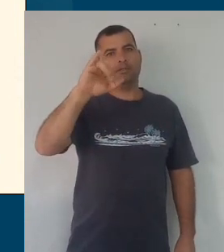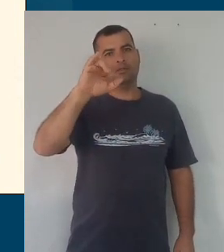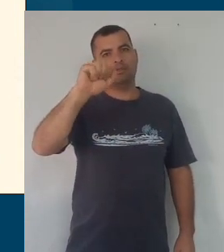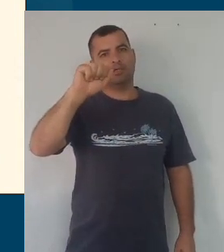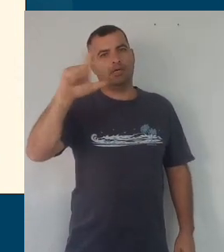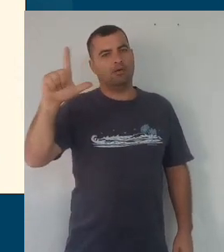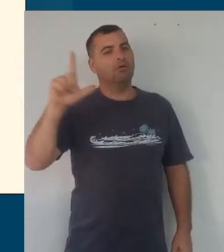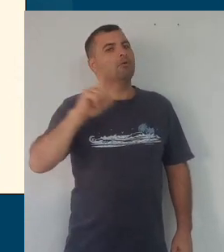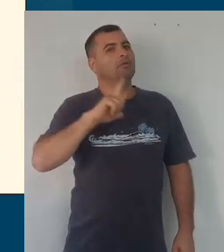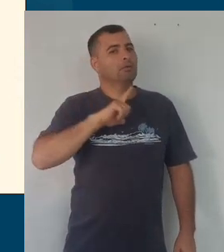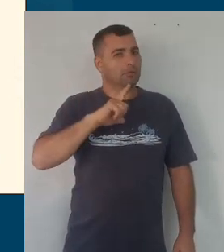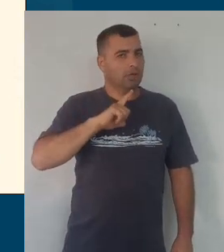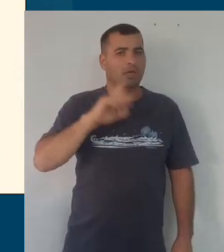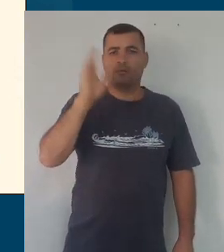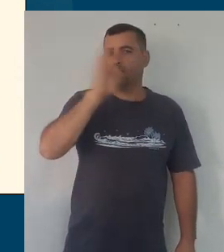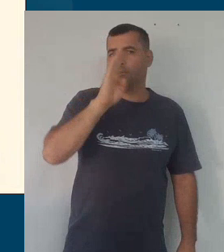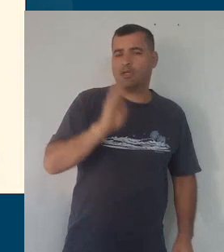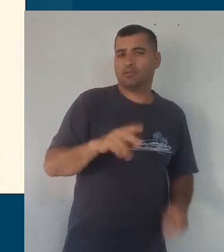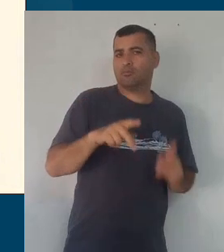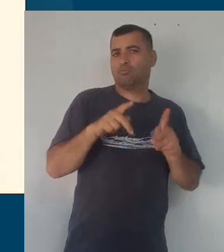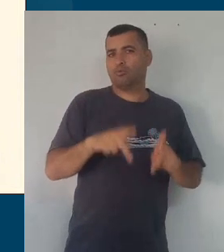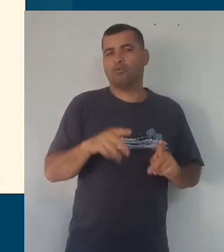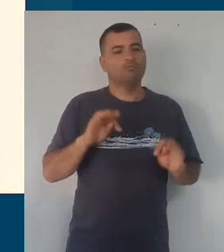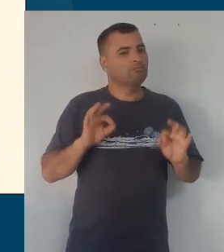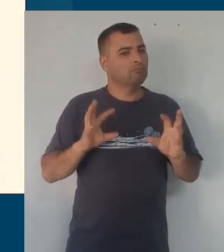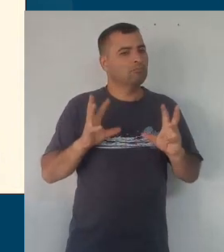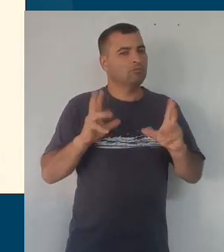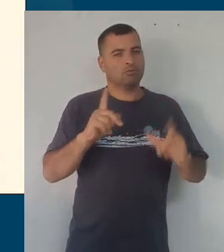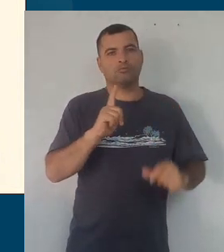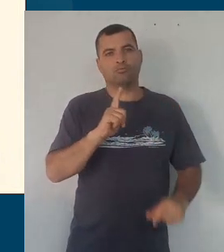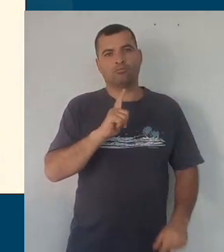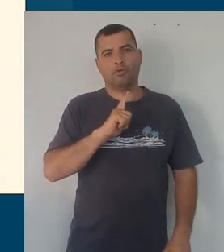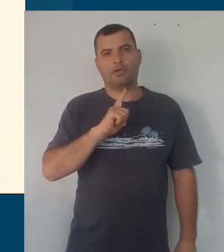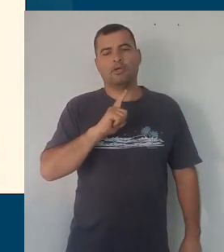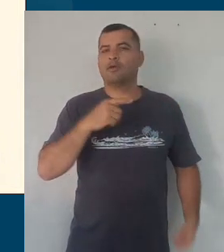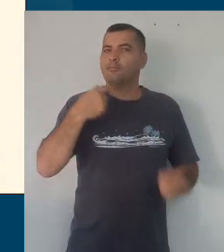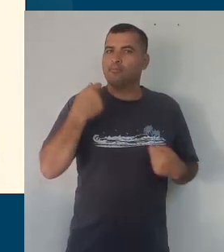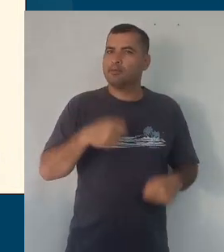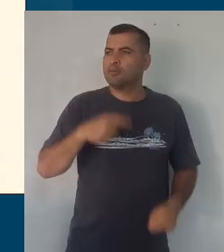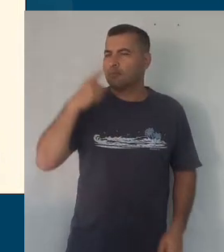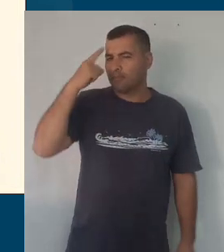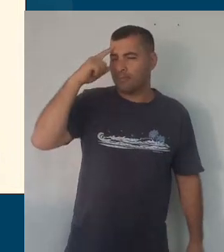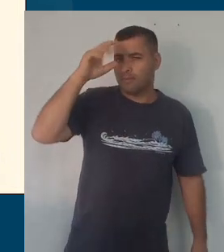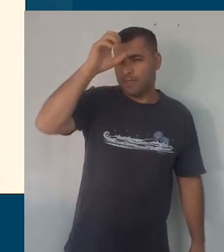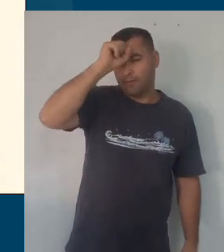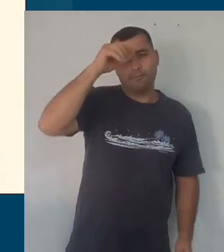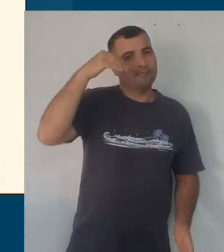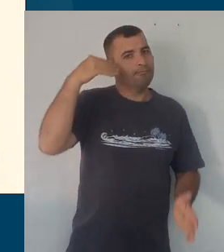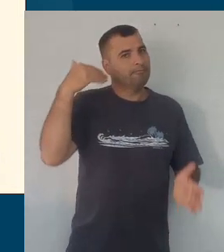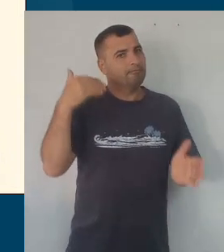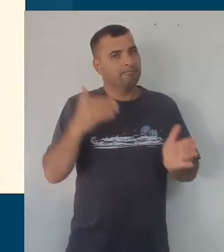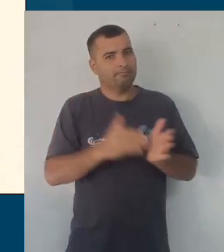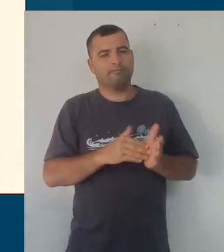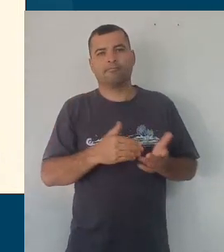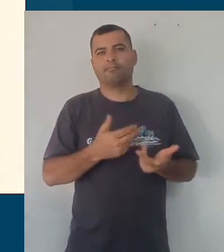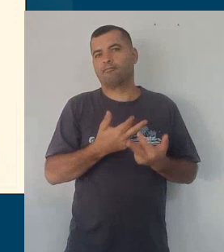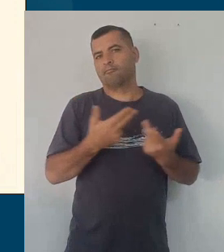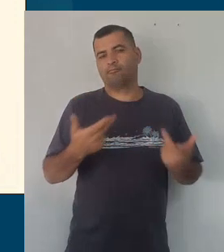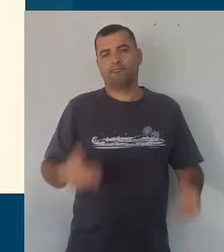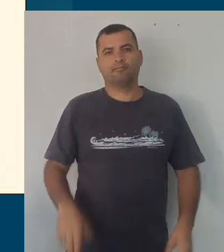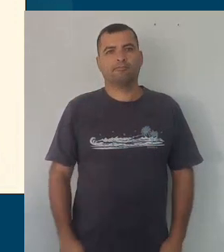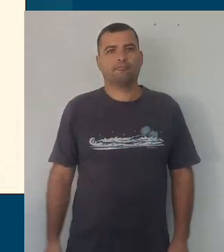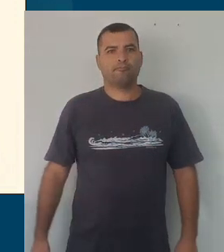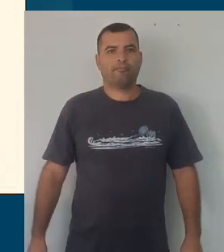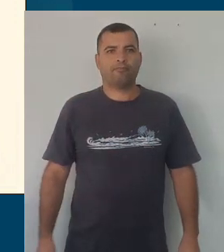e, para elas, nós temos que dar esse mergulho na compreensão de todos os seus elementos constitutivos.